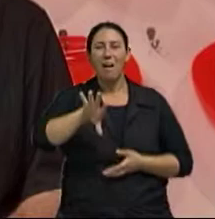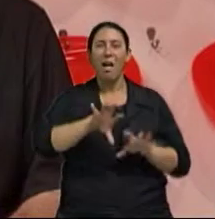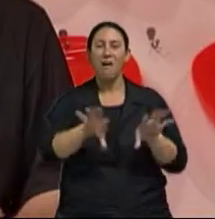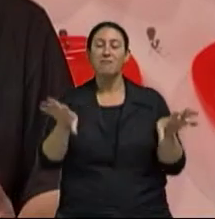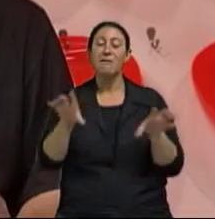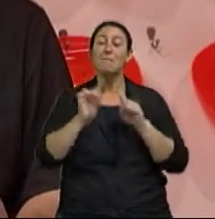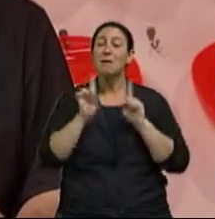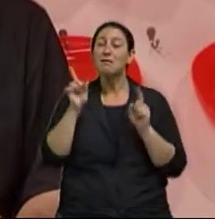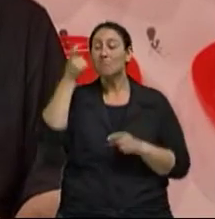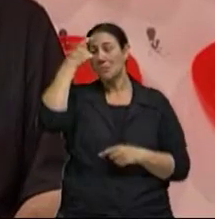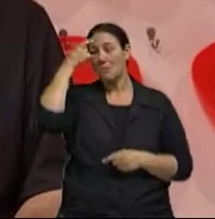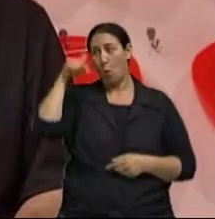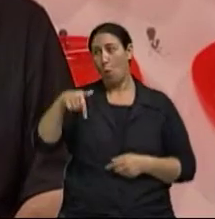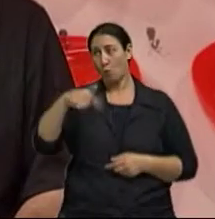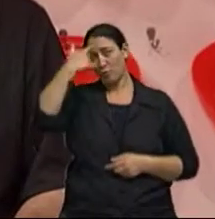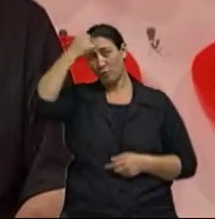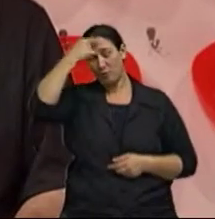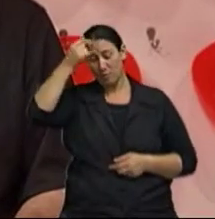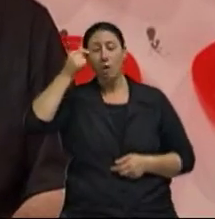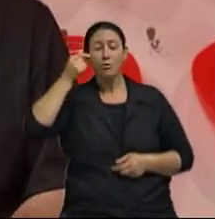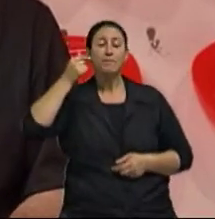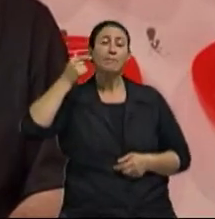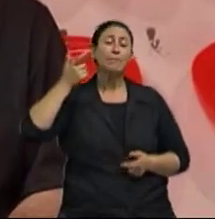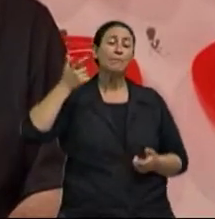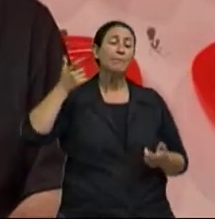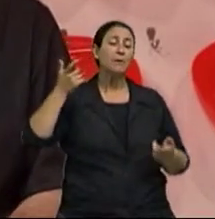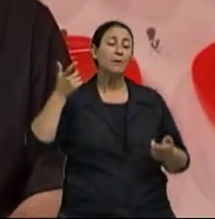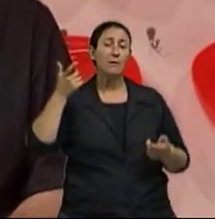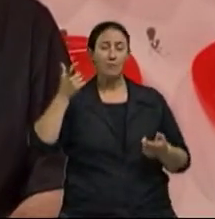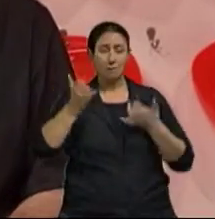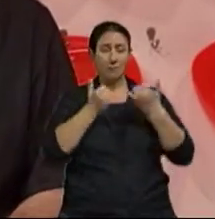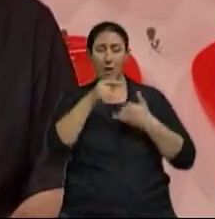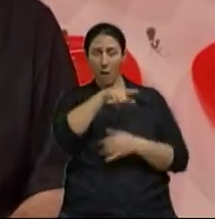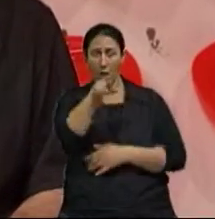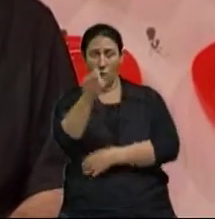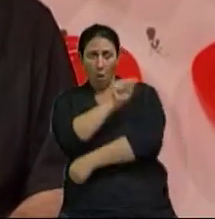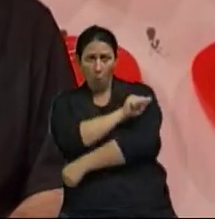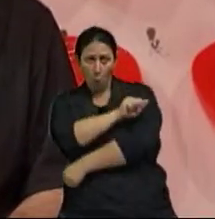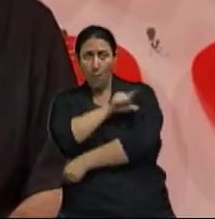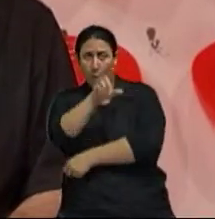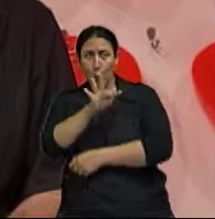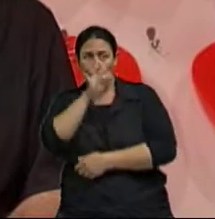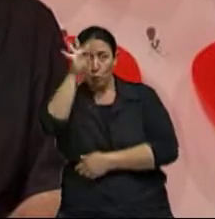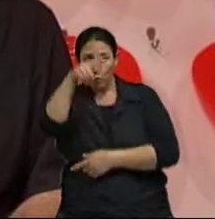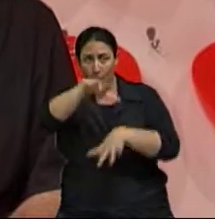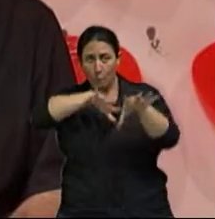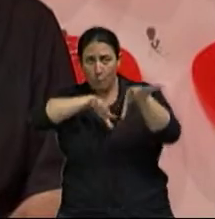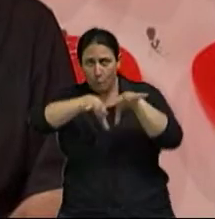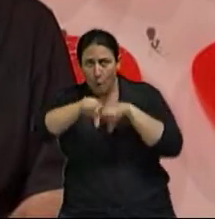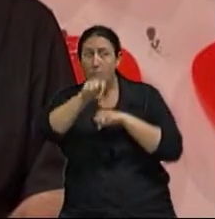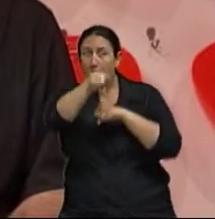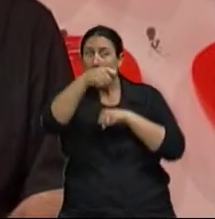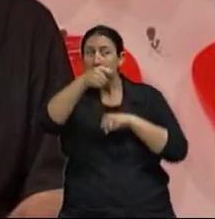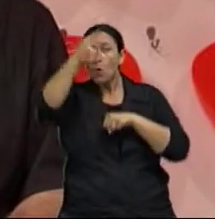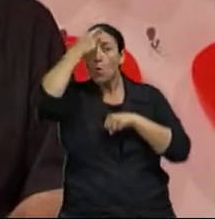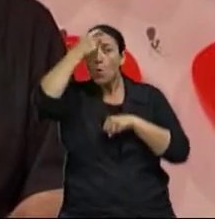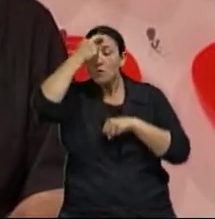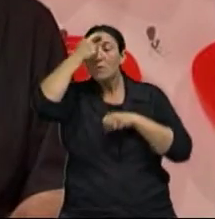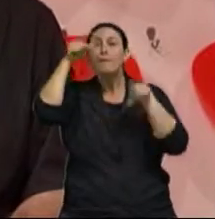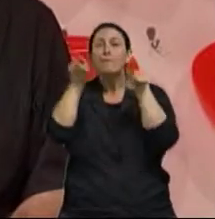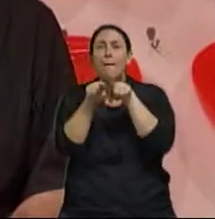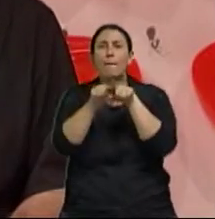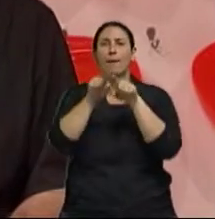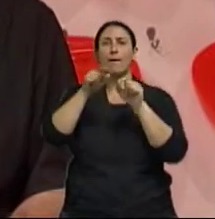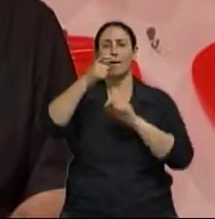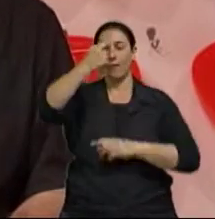universidade A gente hoje trabalha o aluno graduando, está se formando Para que ele tenha uma conscientização melhor E que